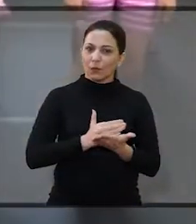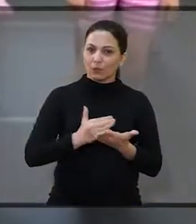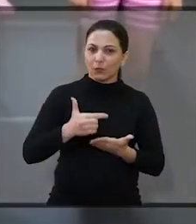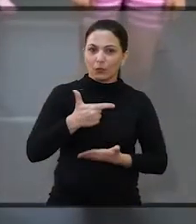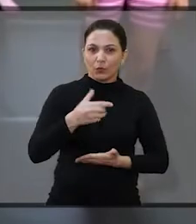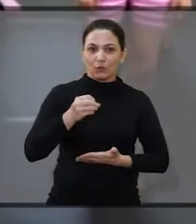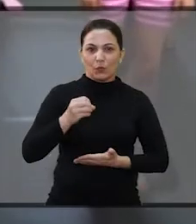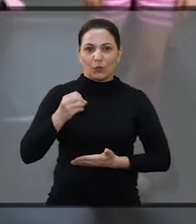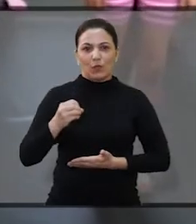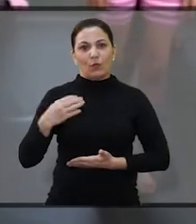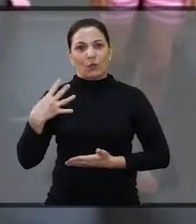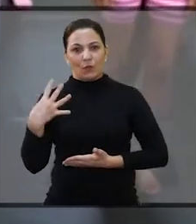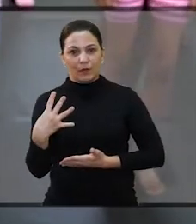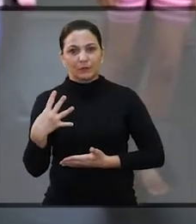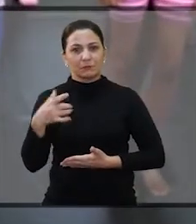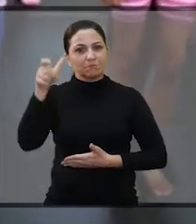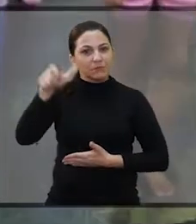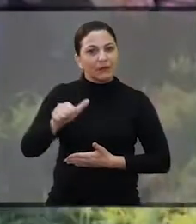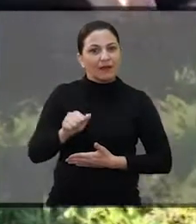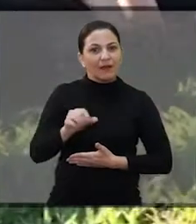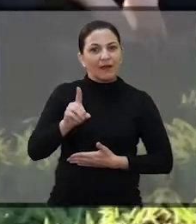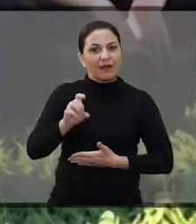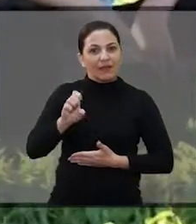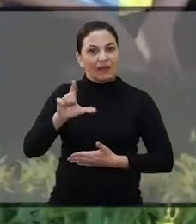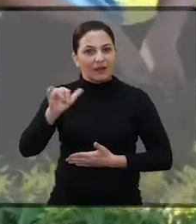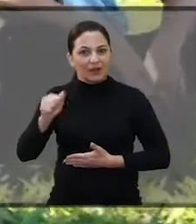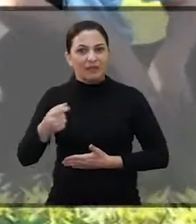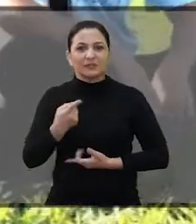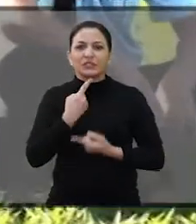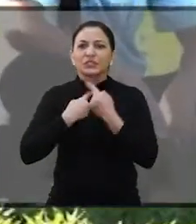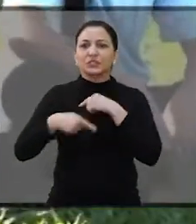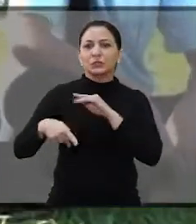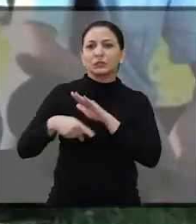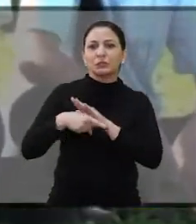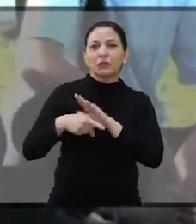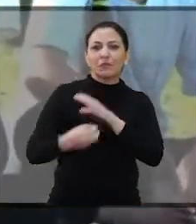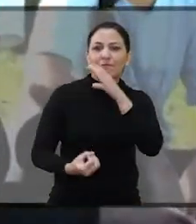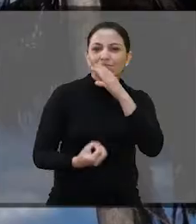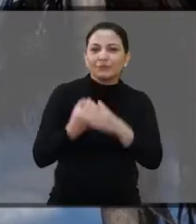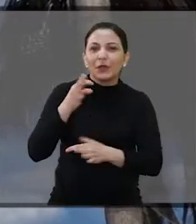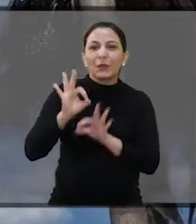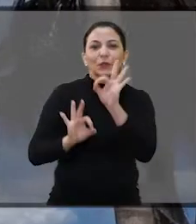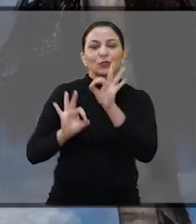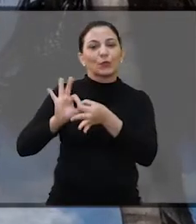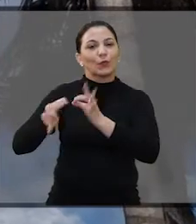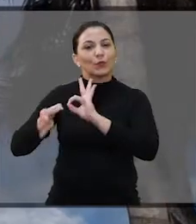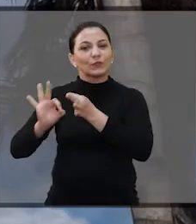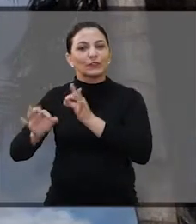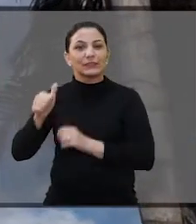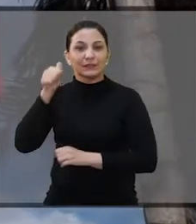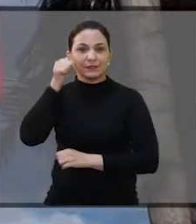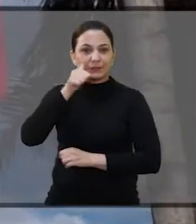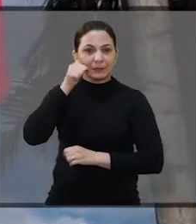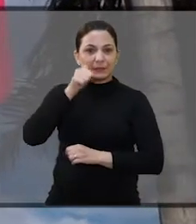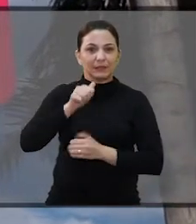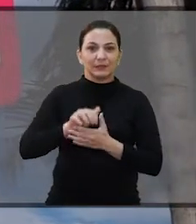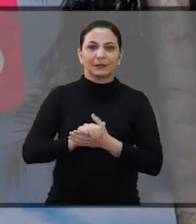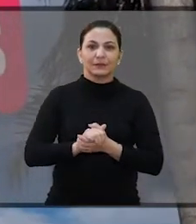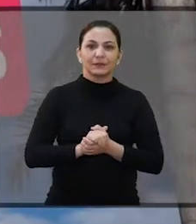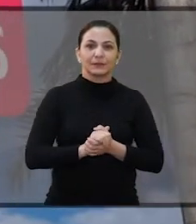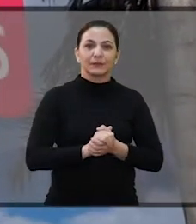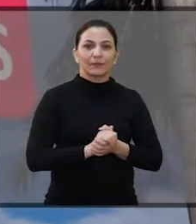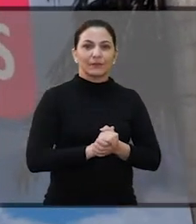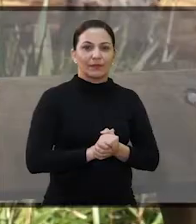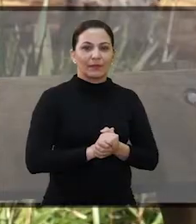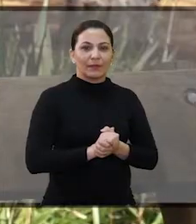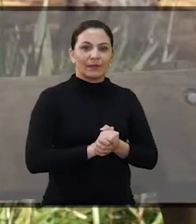Desde 2004, essa foi a aspiração da Dona Adélia com o projeto Oficina das Meninas.